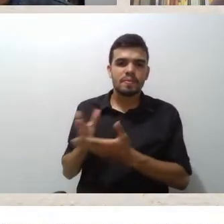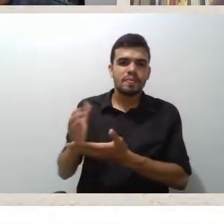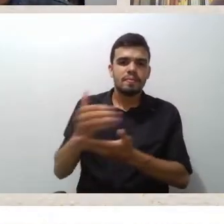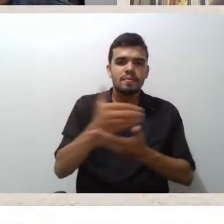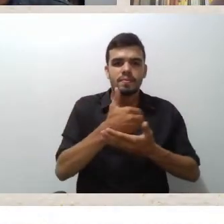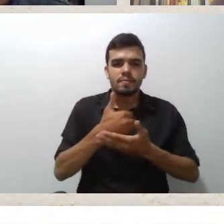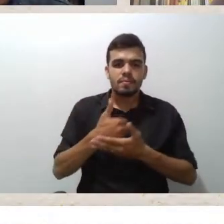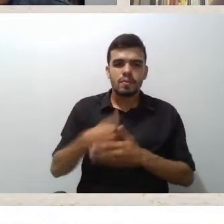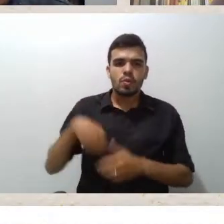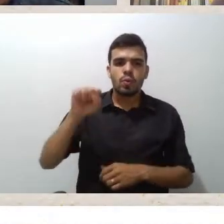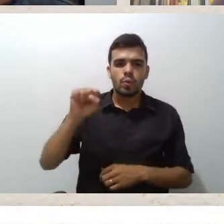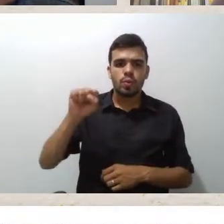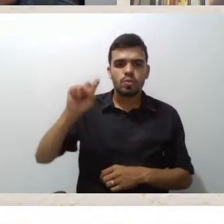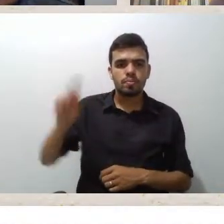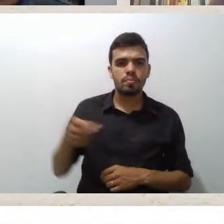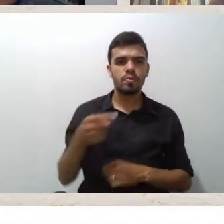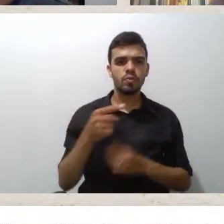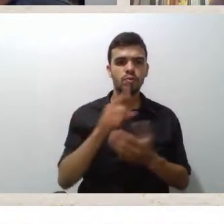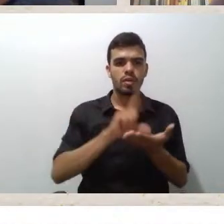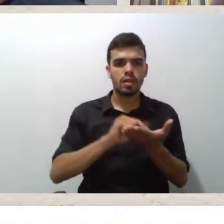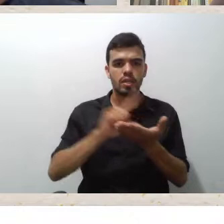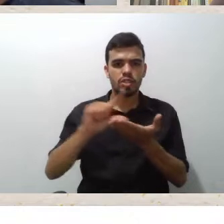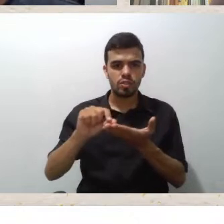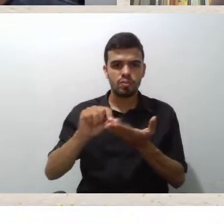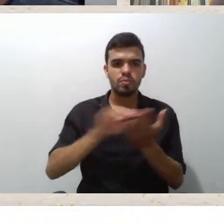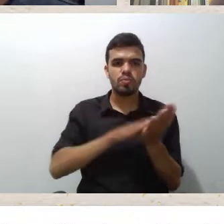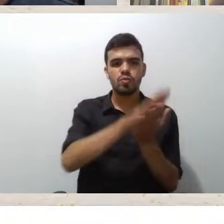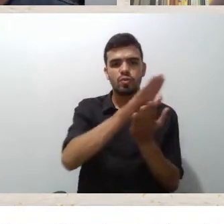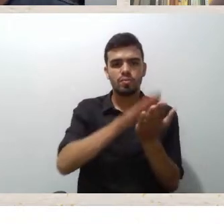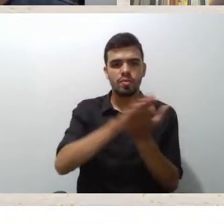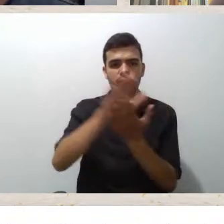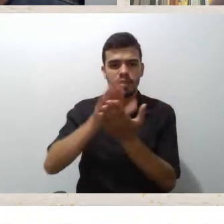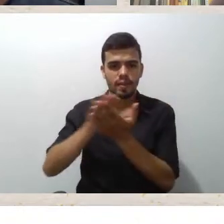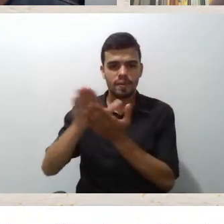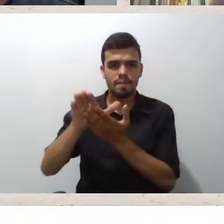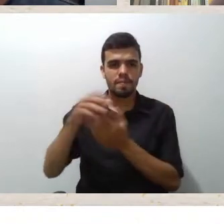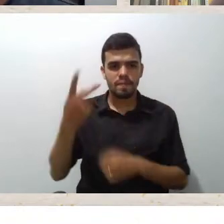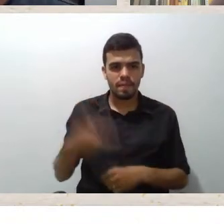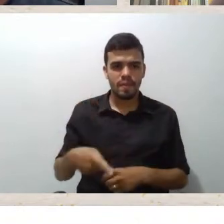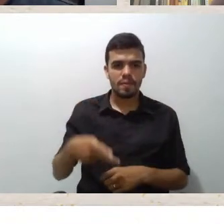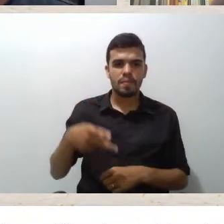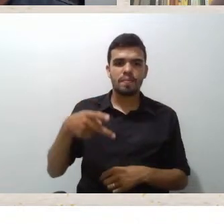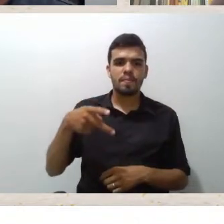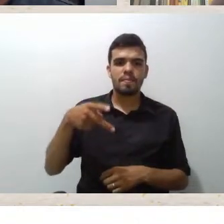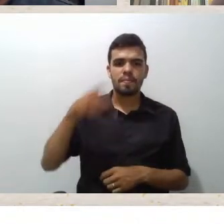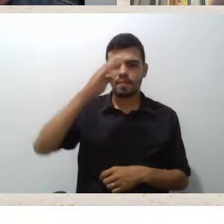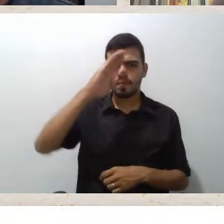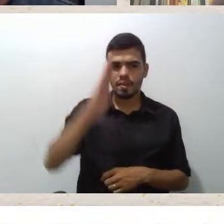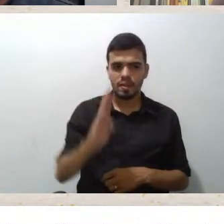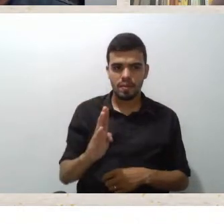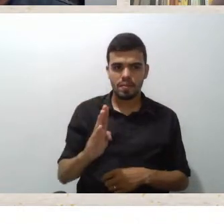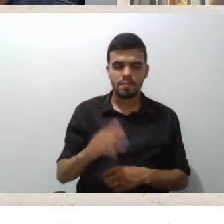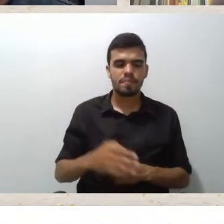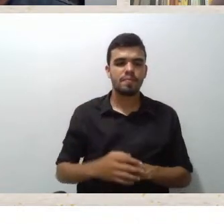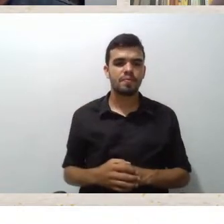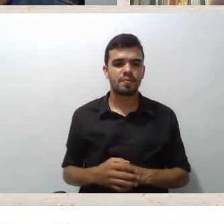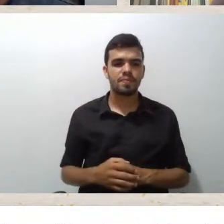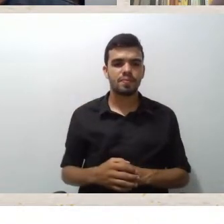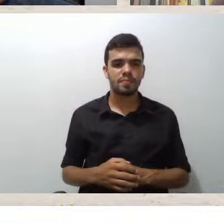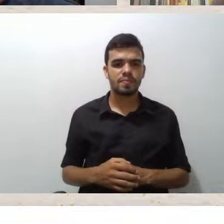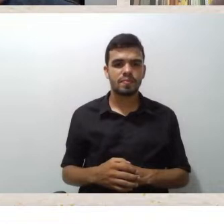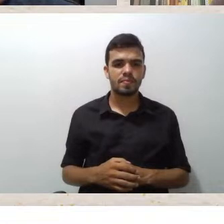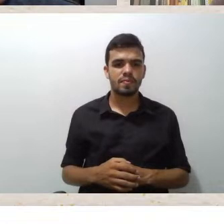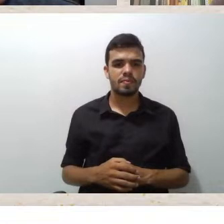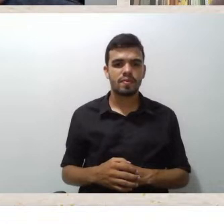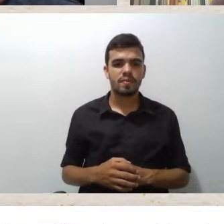Publicados no Brasil Tá Obrigado Ju Esses Esses artigos Eu vou te falar Que eu devo